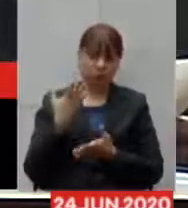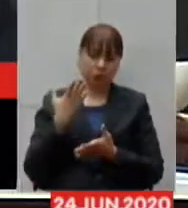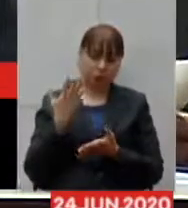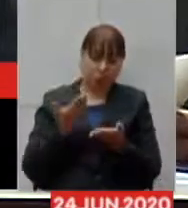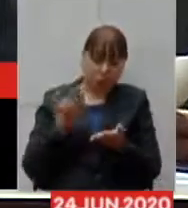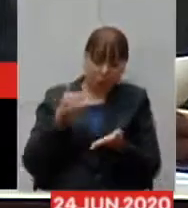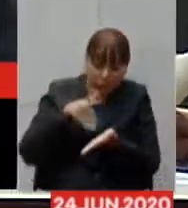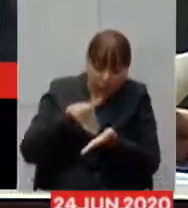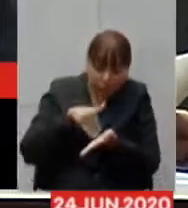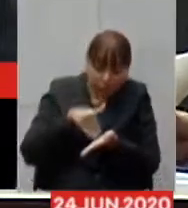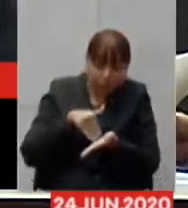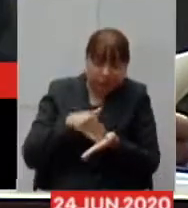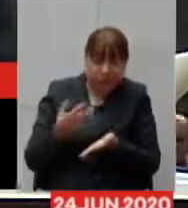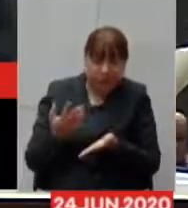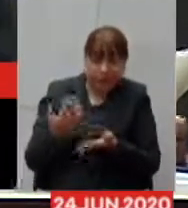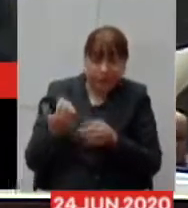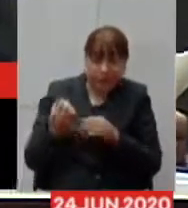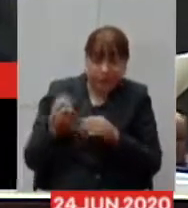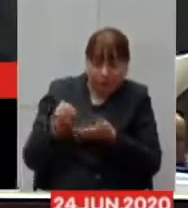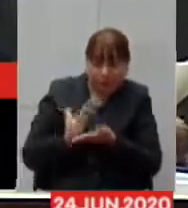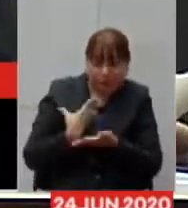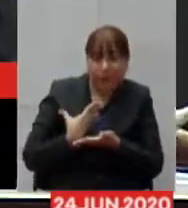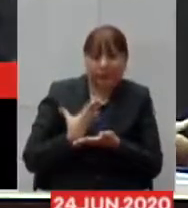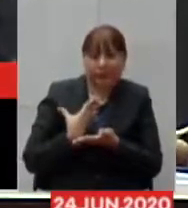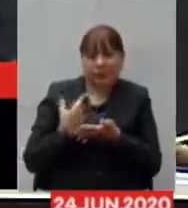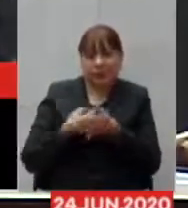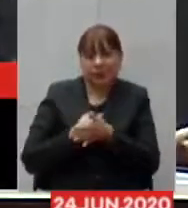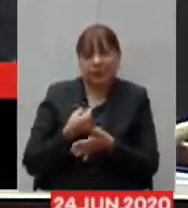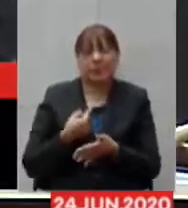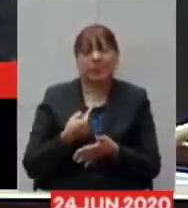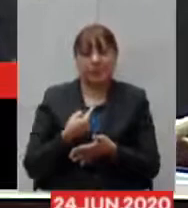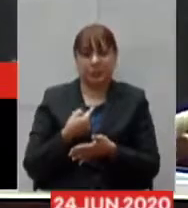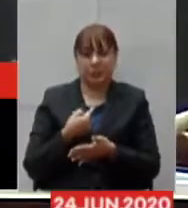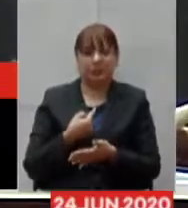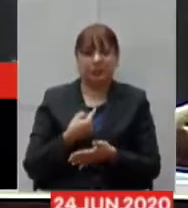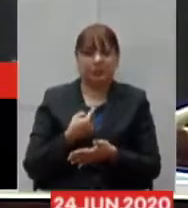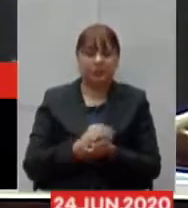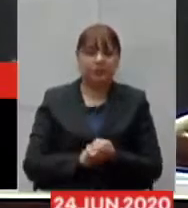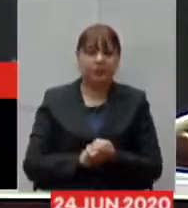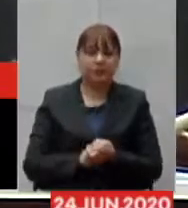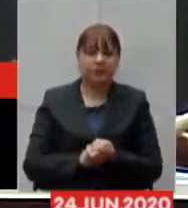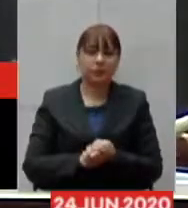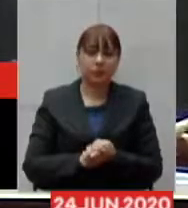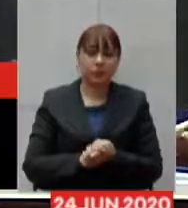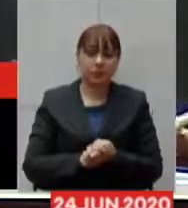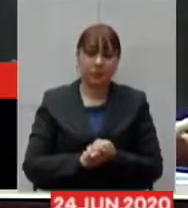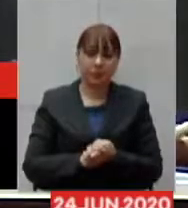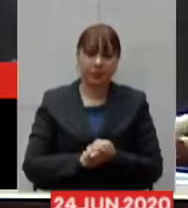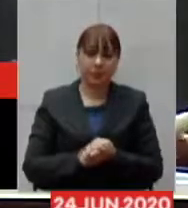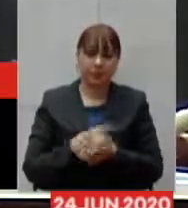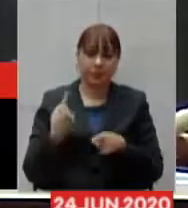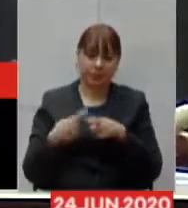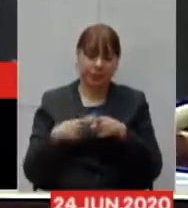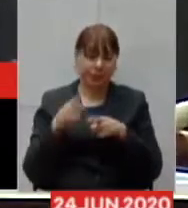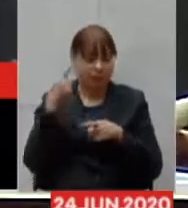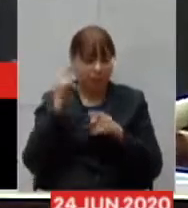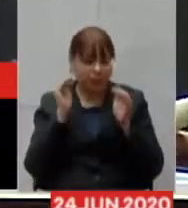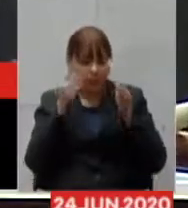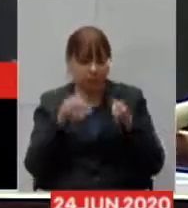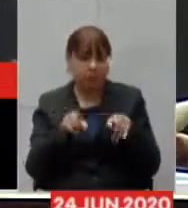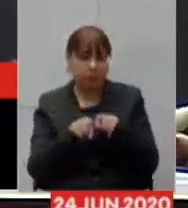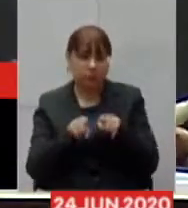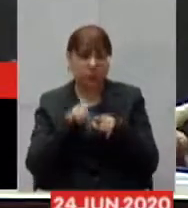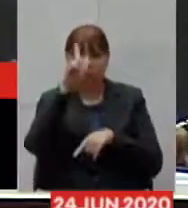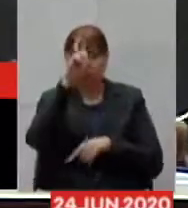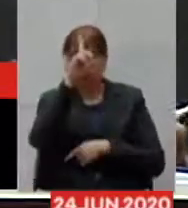ele comunga com esse pensamento de também voltar as atenções para